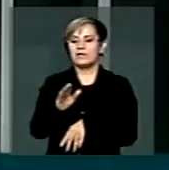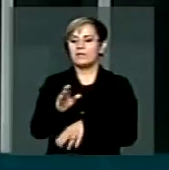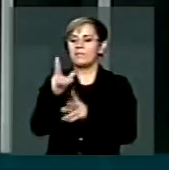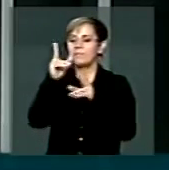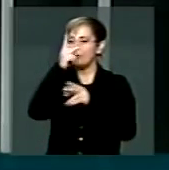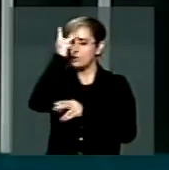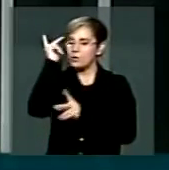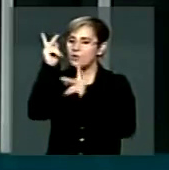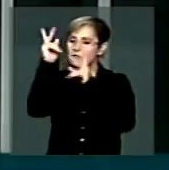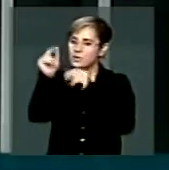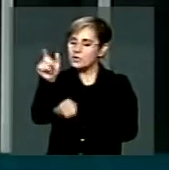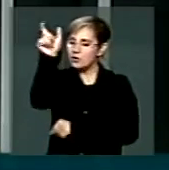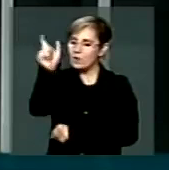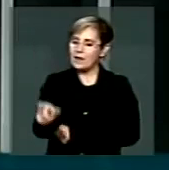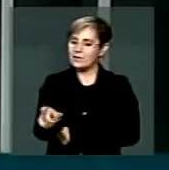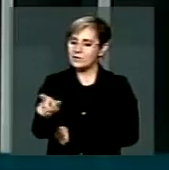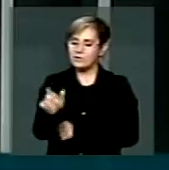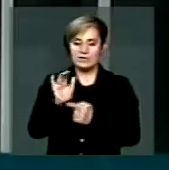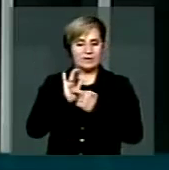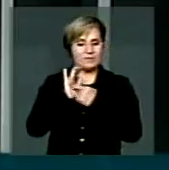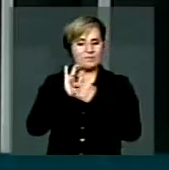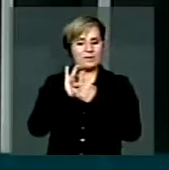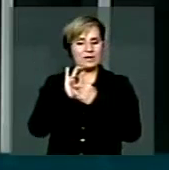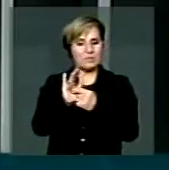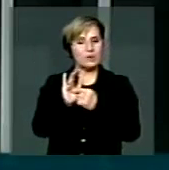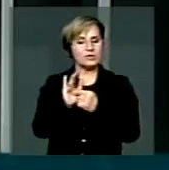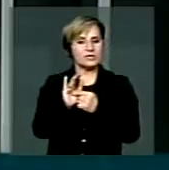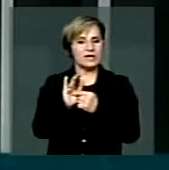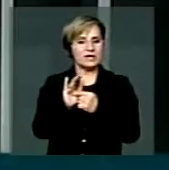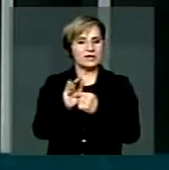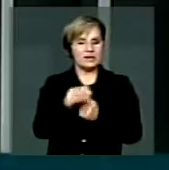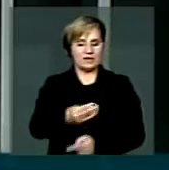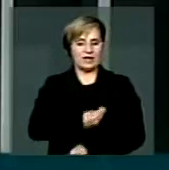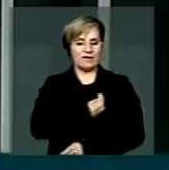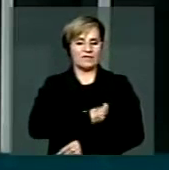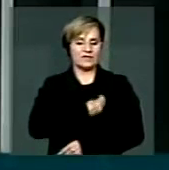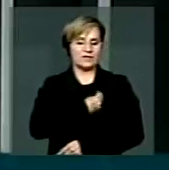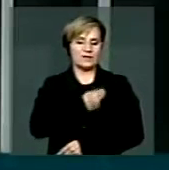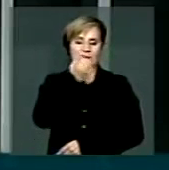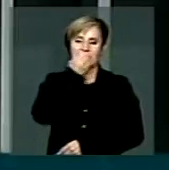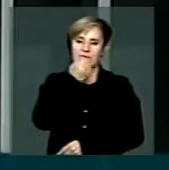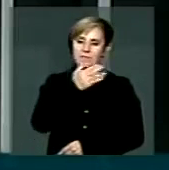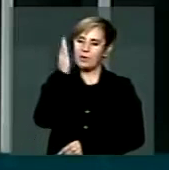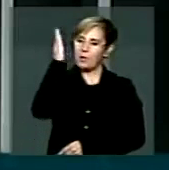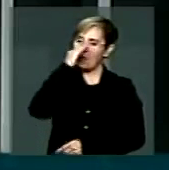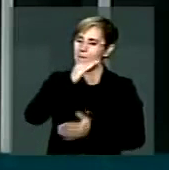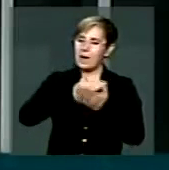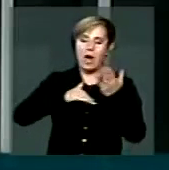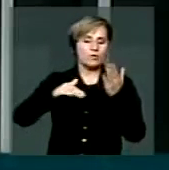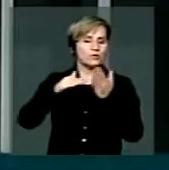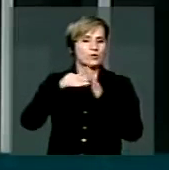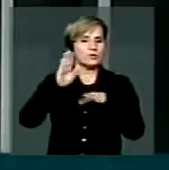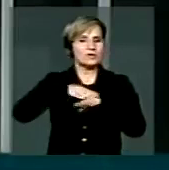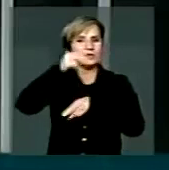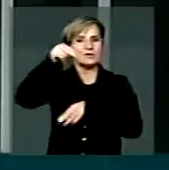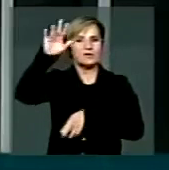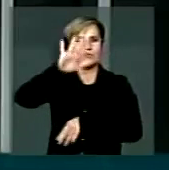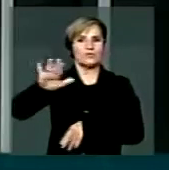a sua graça e também as suas desgraças. Nós precisamos olhar